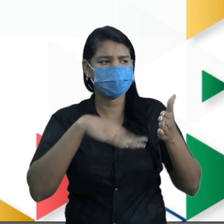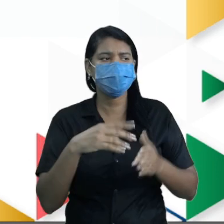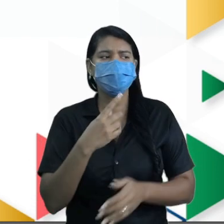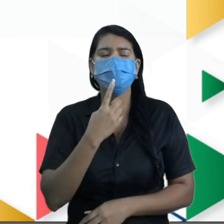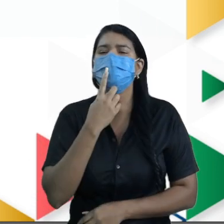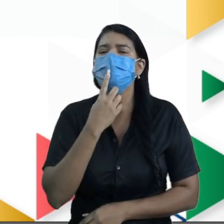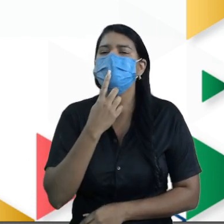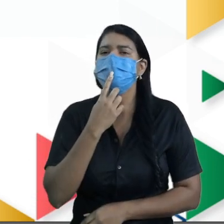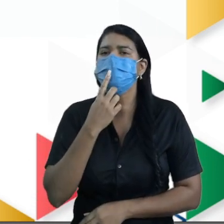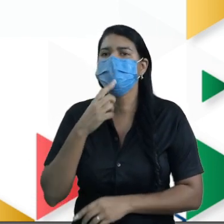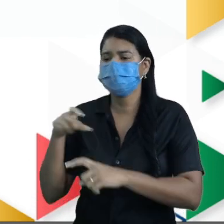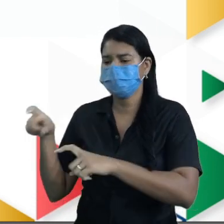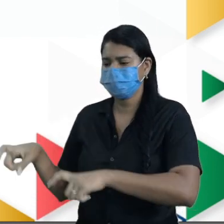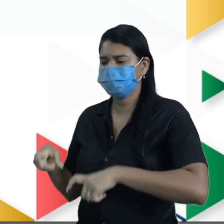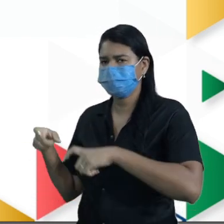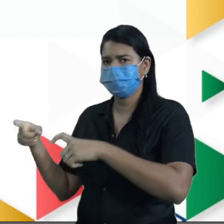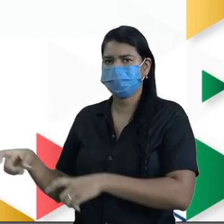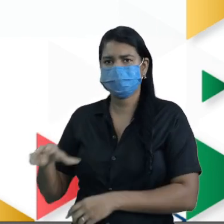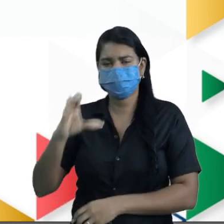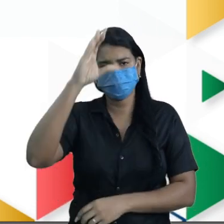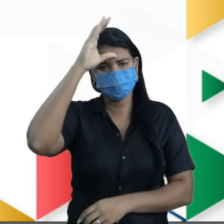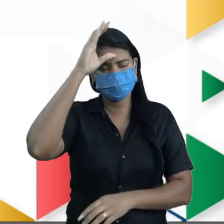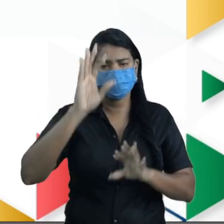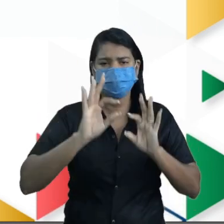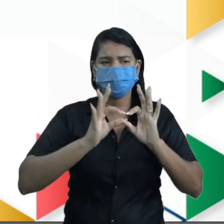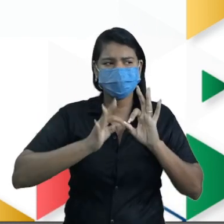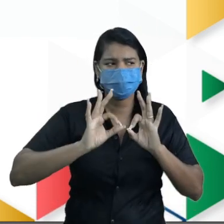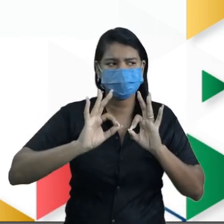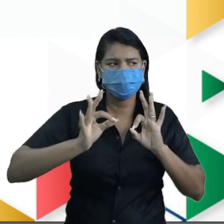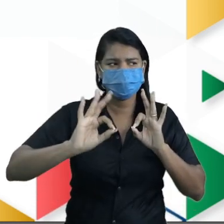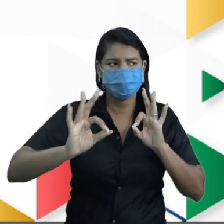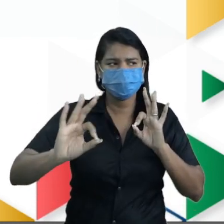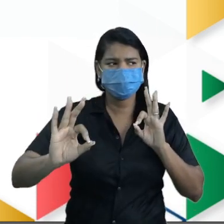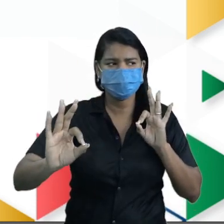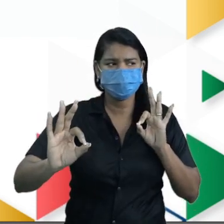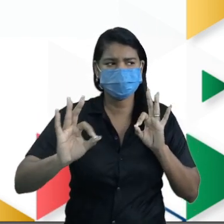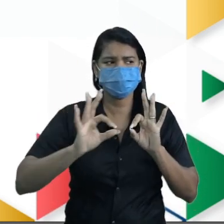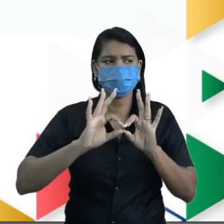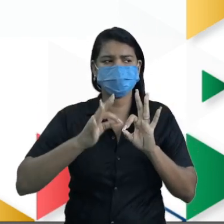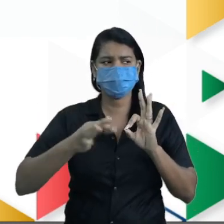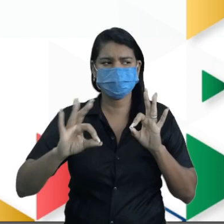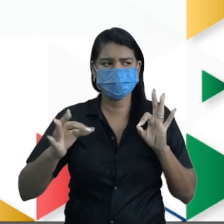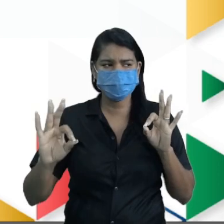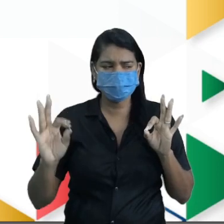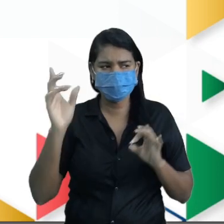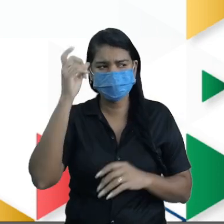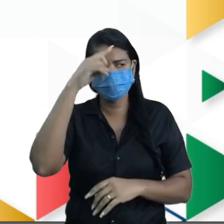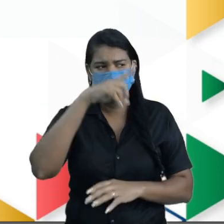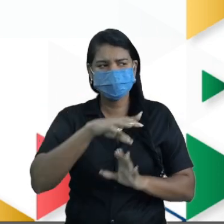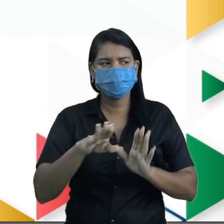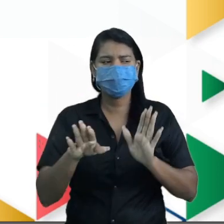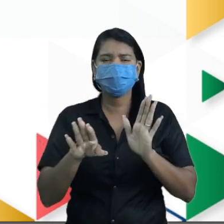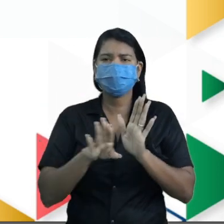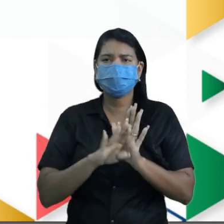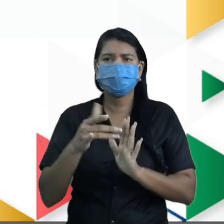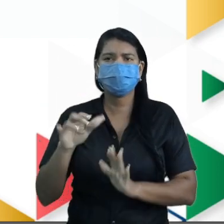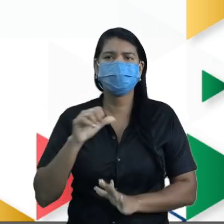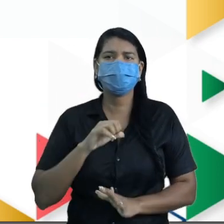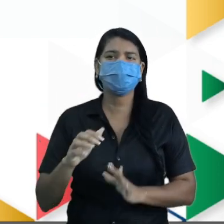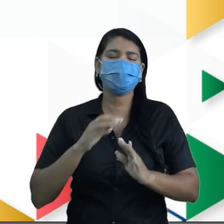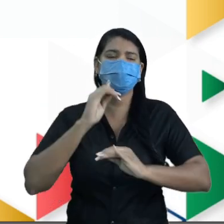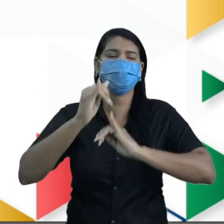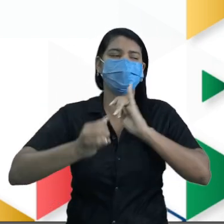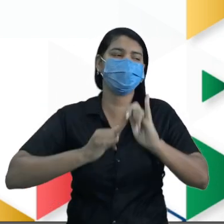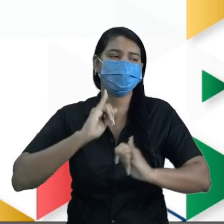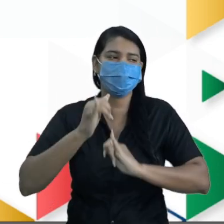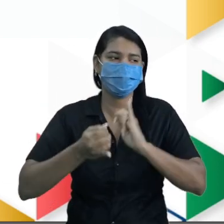fazenda do tio. Provavelmente é muito longe, né? Provavelmente dá muito trabalho para chegar lá e não ter internet. Aí o